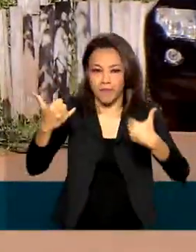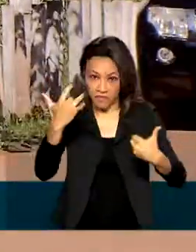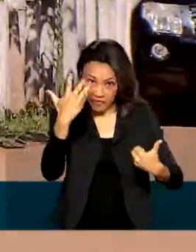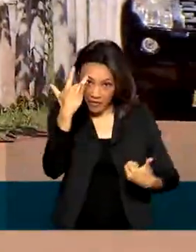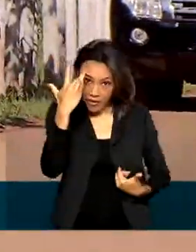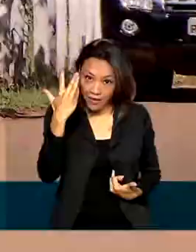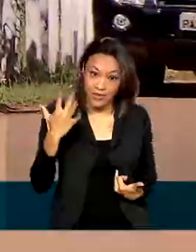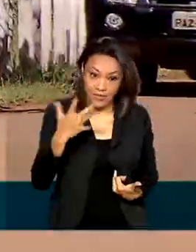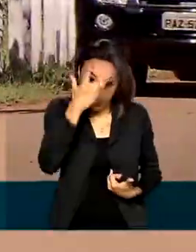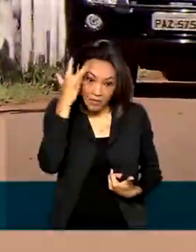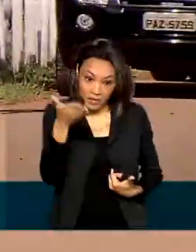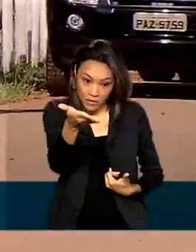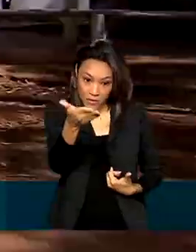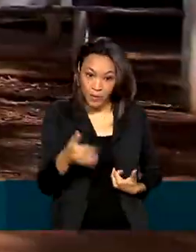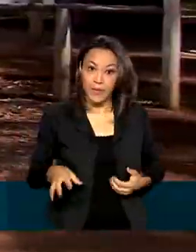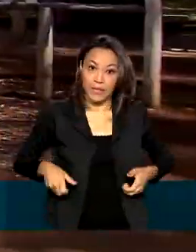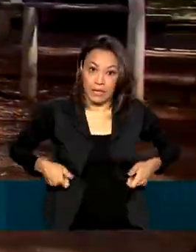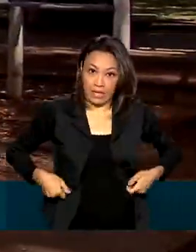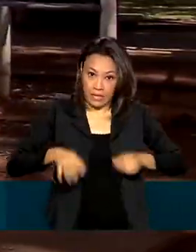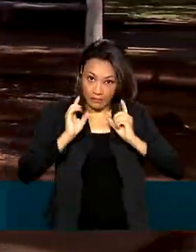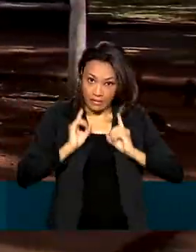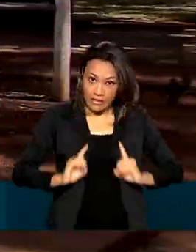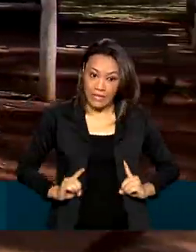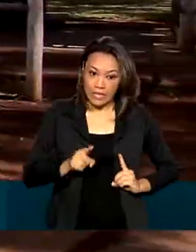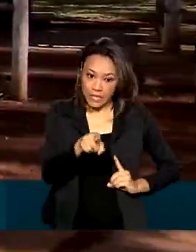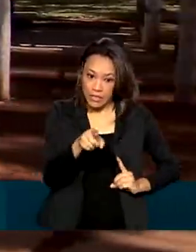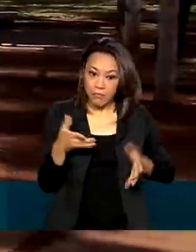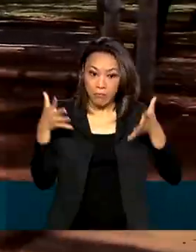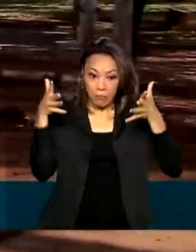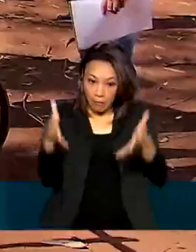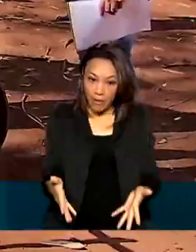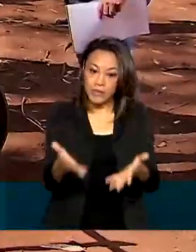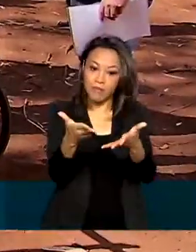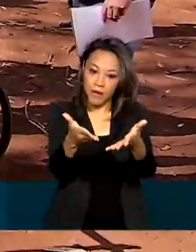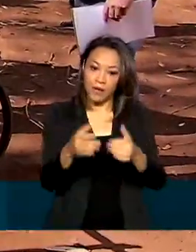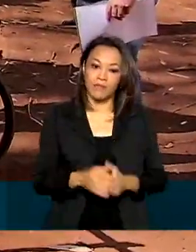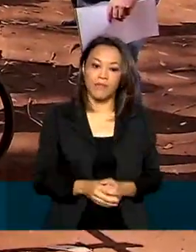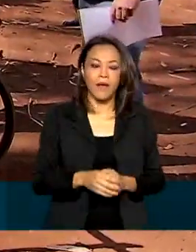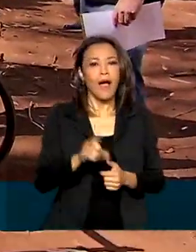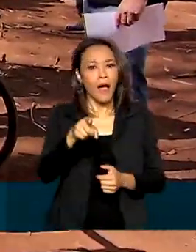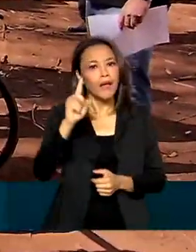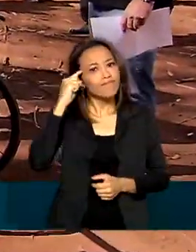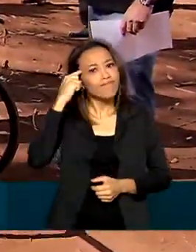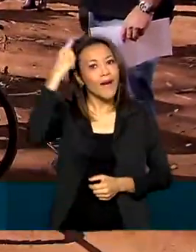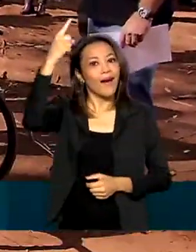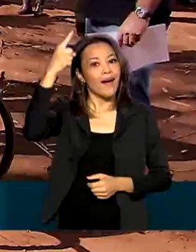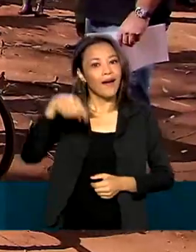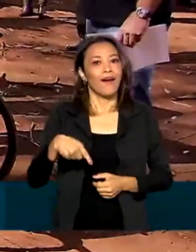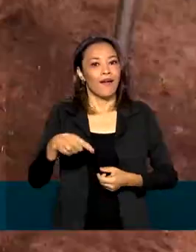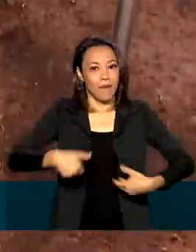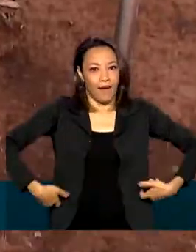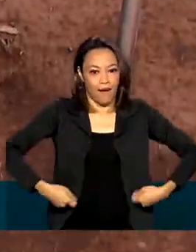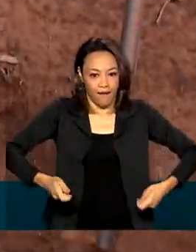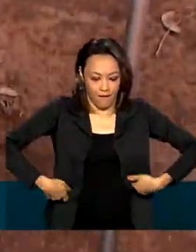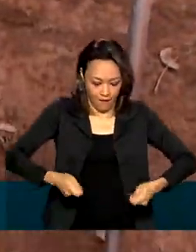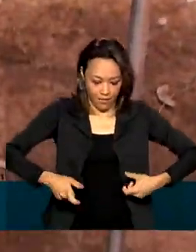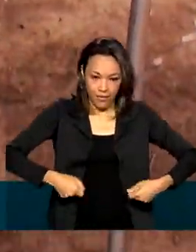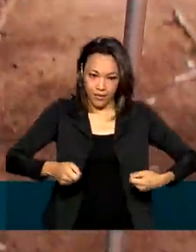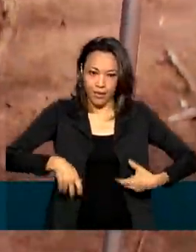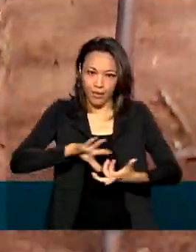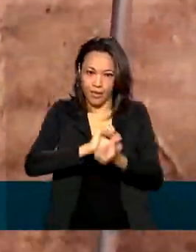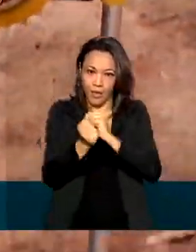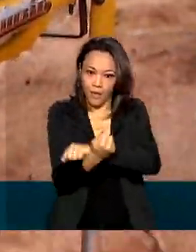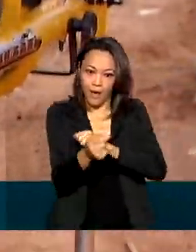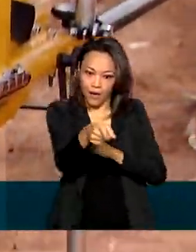fácil para os deficientes físicos participarem do ecoturismo. Até que foi idealizado uma cadeira apropriada, o modelo